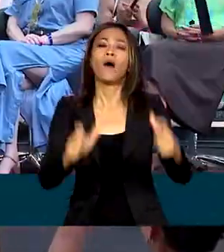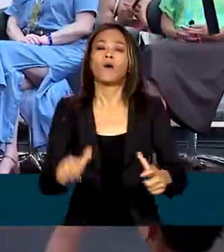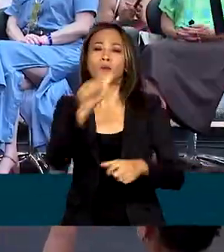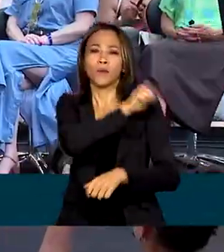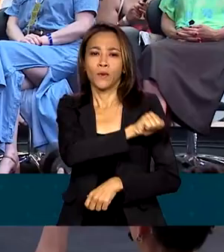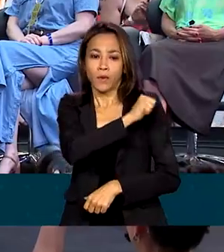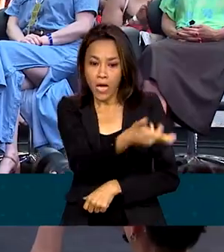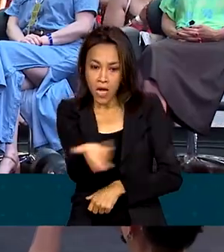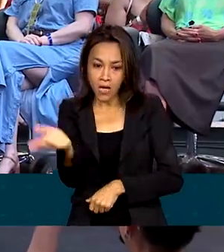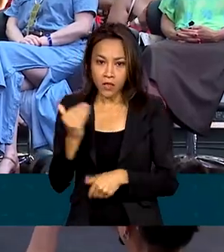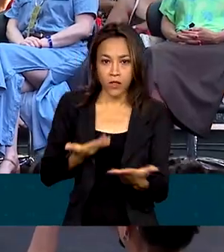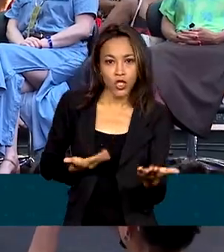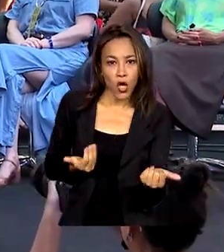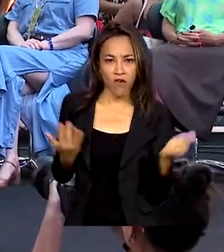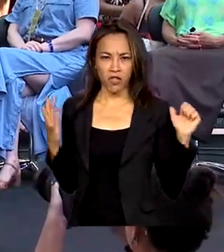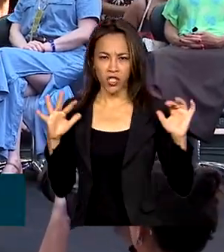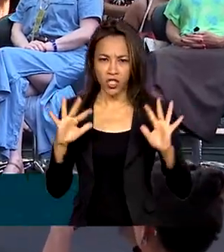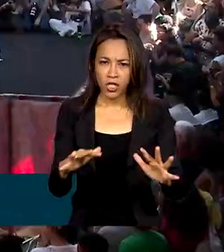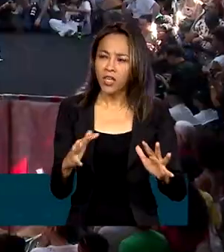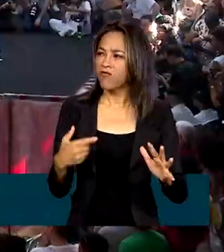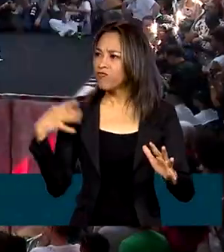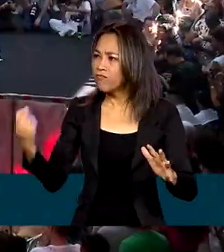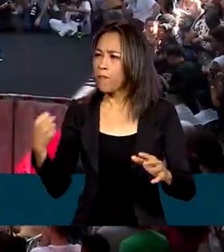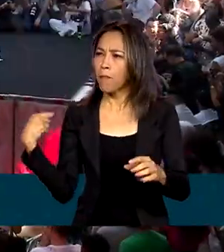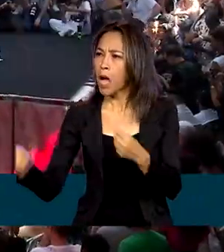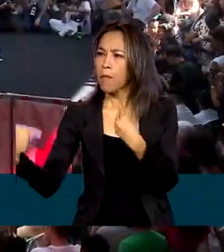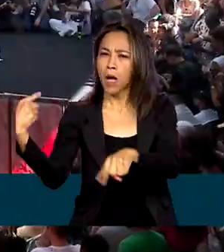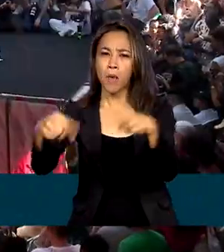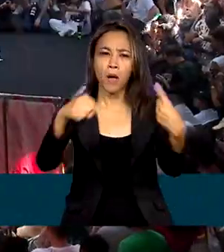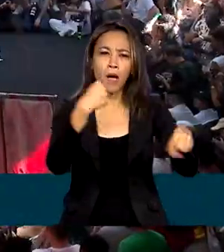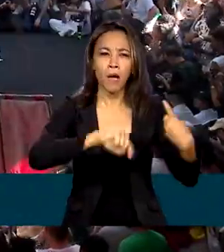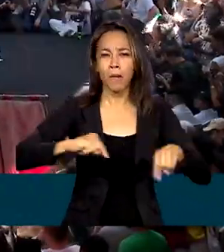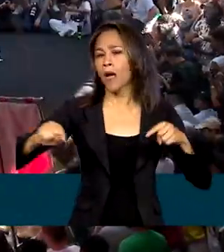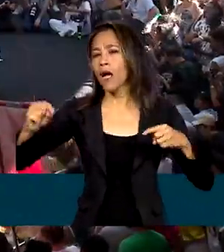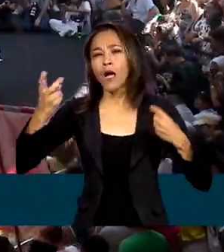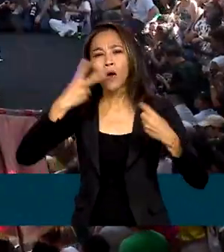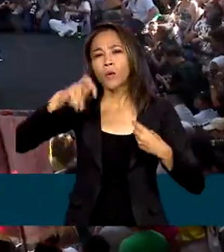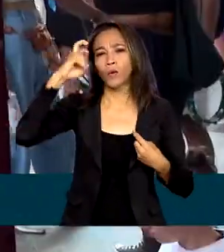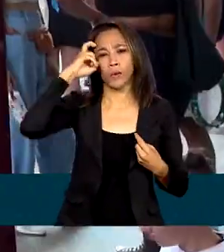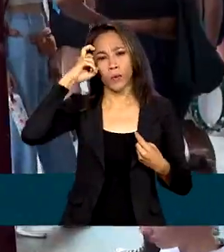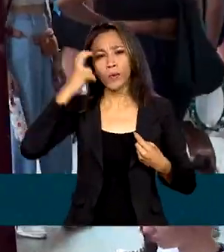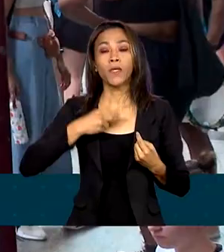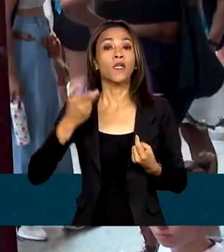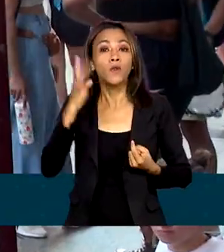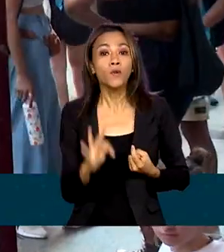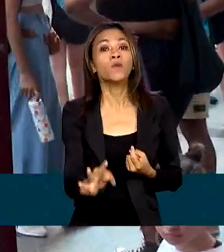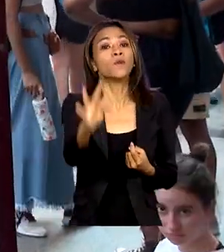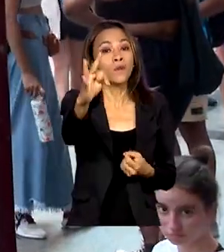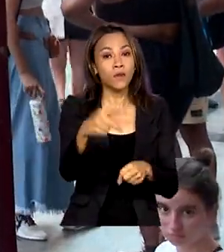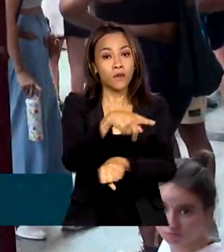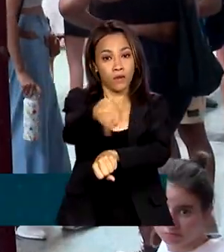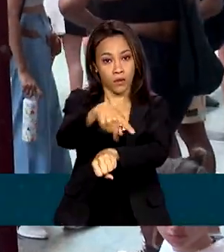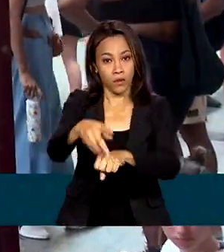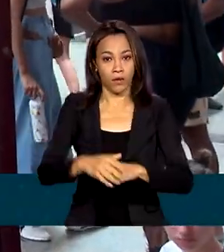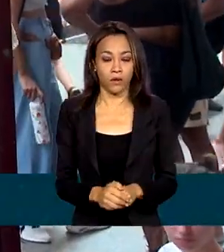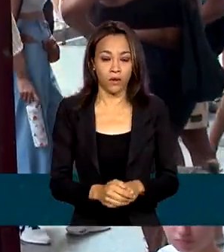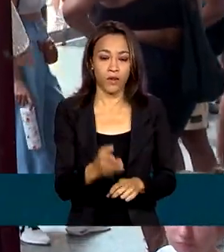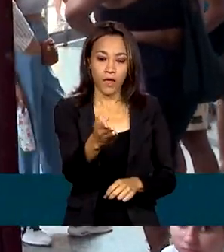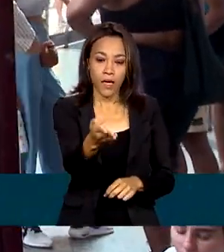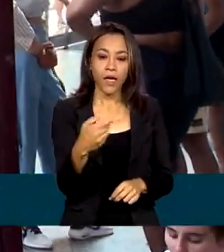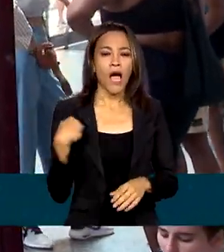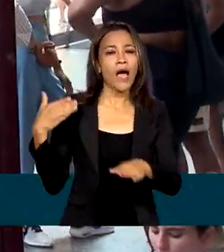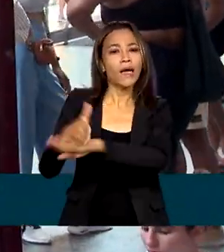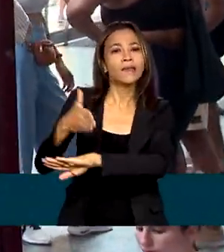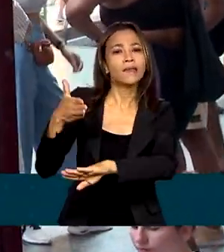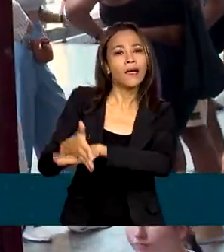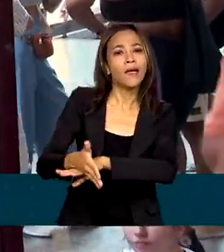Jovens que chegam com vontade de discutir a cultura e os rumos do país. Cada vez mais ampliar o nosso acesso